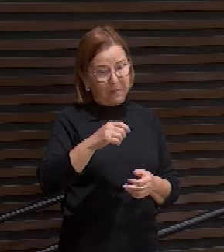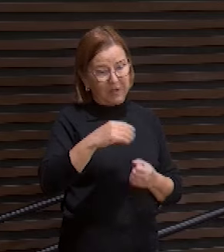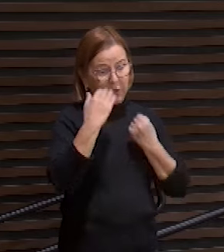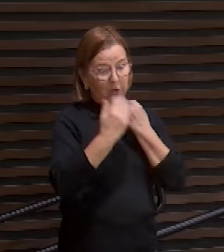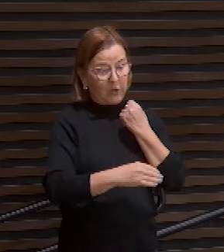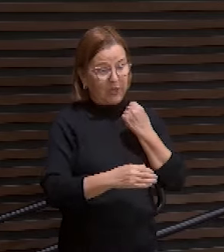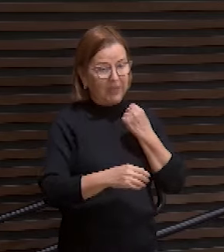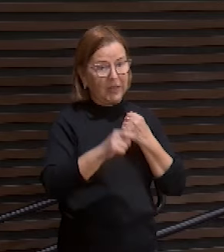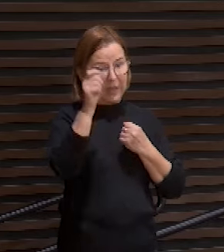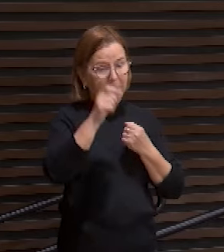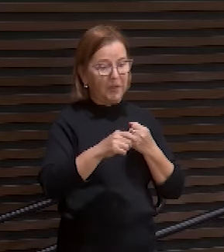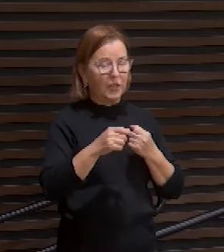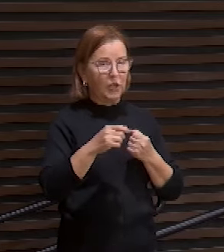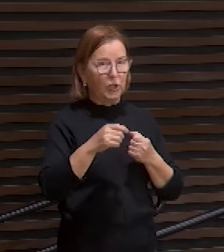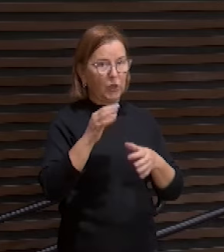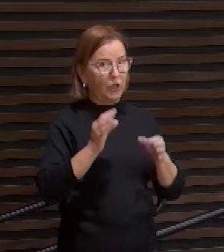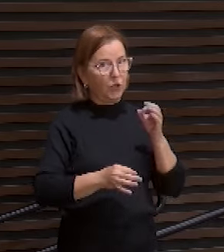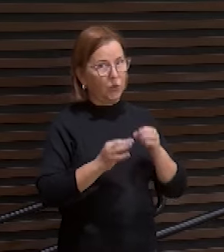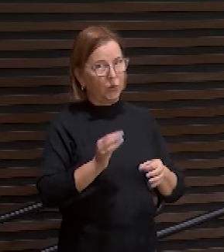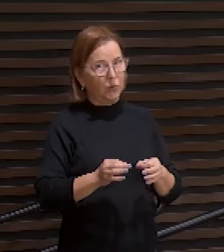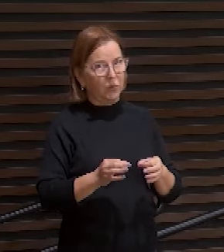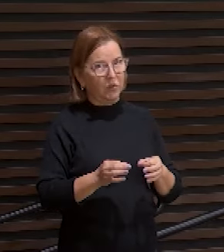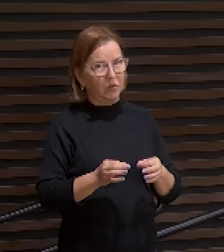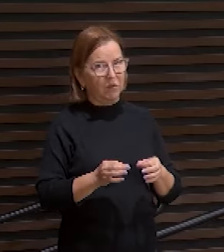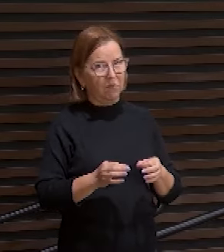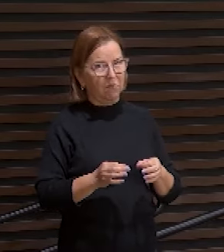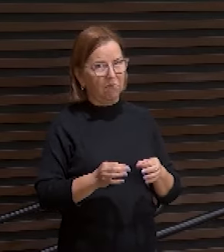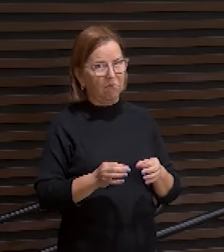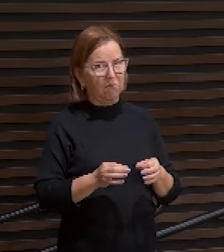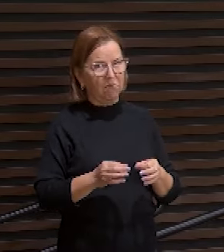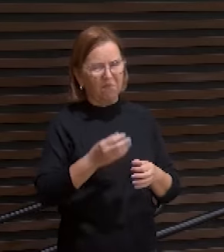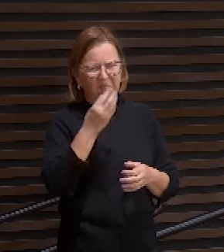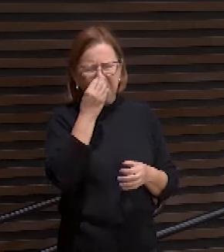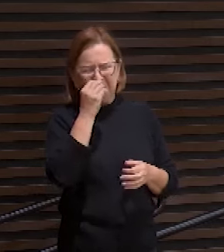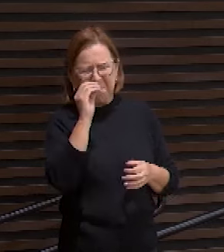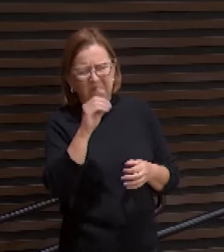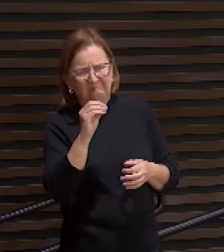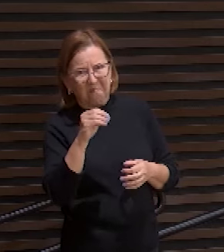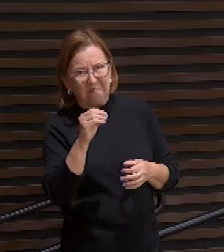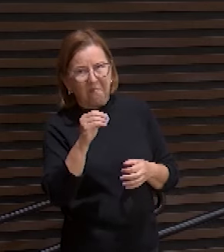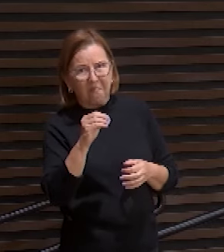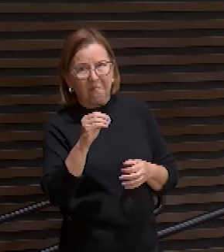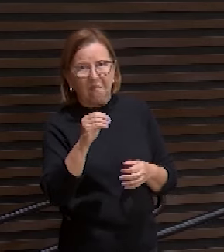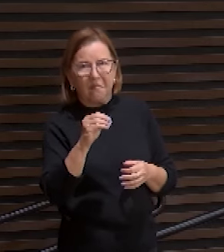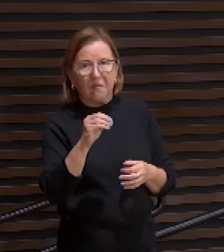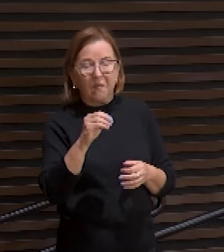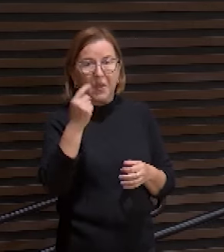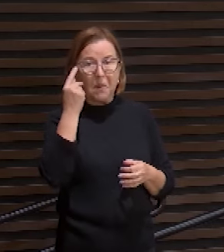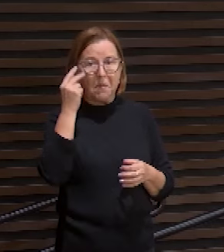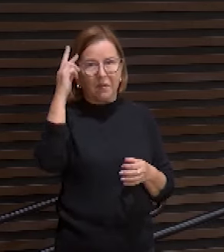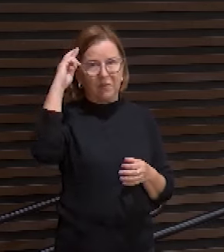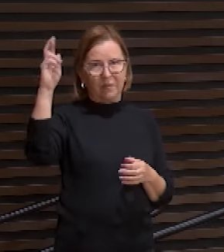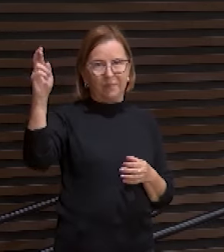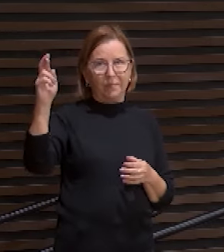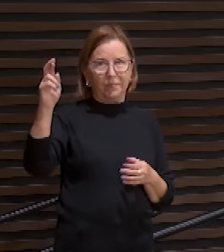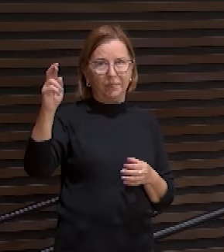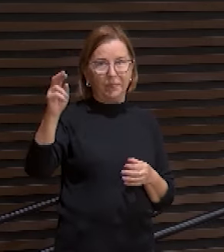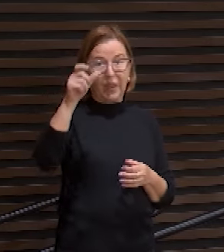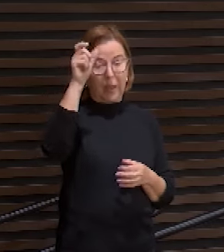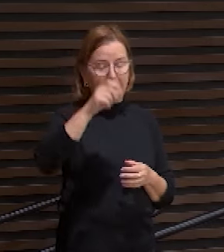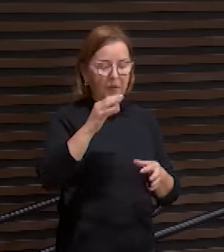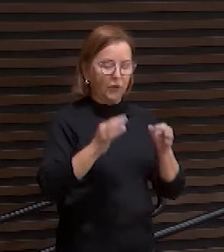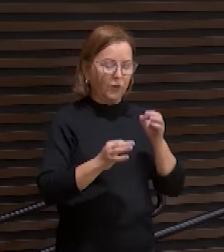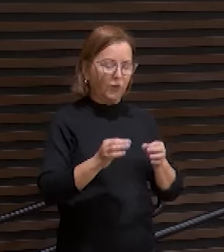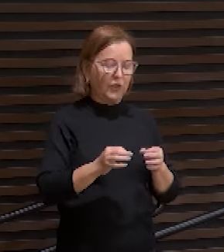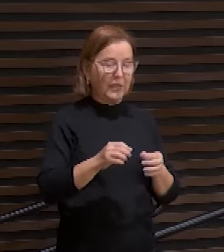abomináveis são para o Senhor tanto um como o outro vou repetir a palavra de Deus o que justifica o